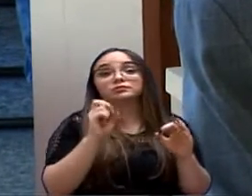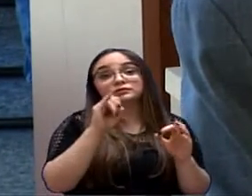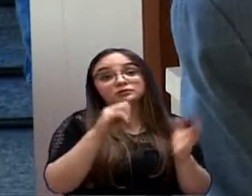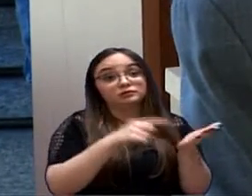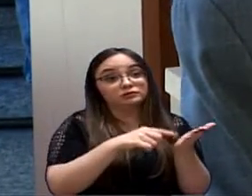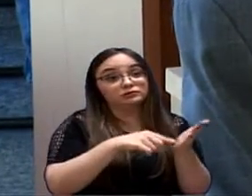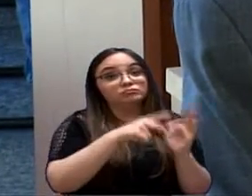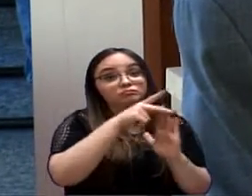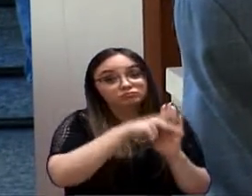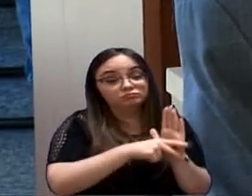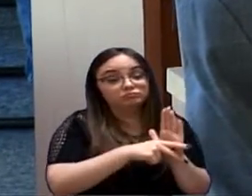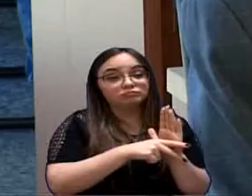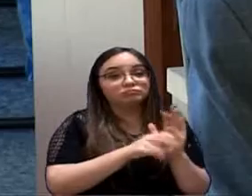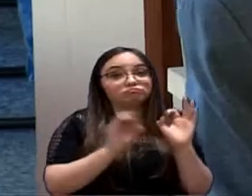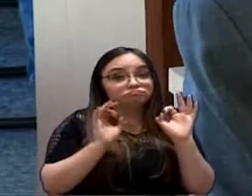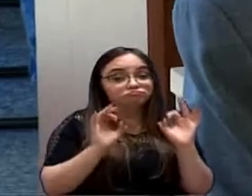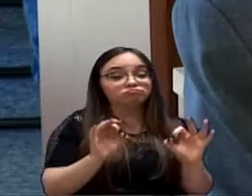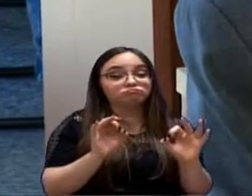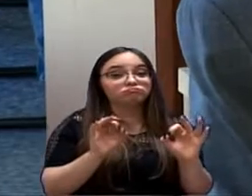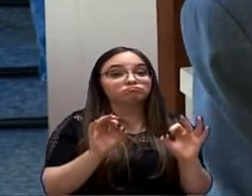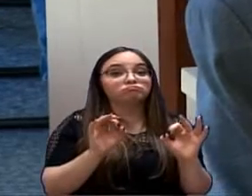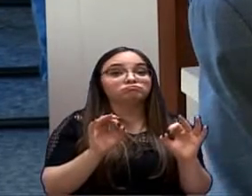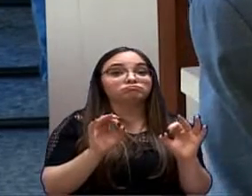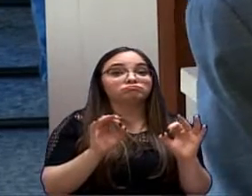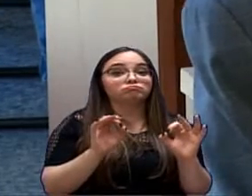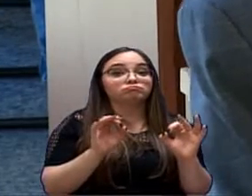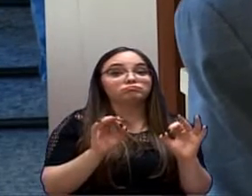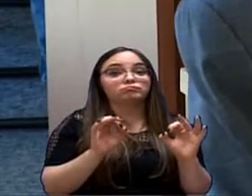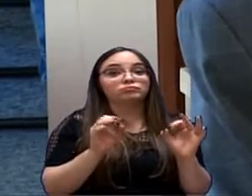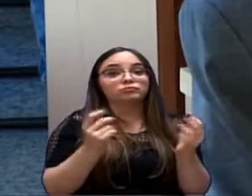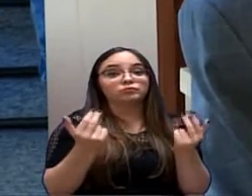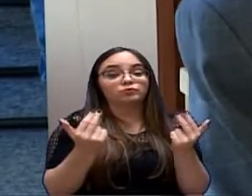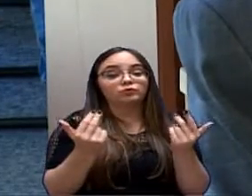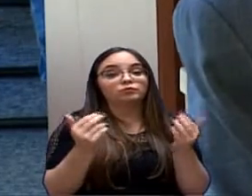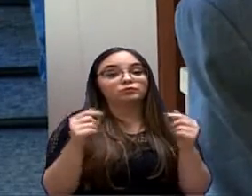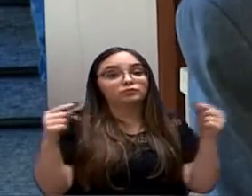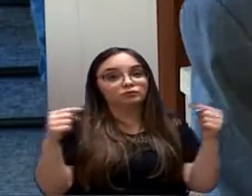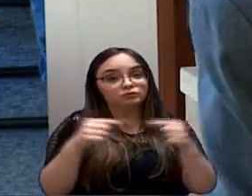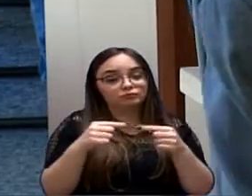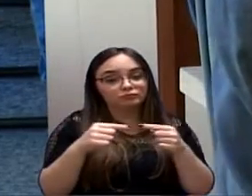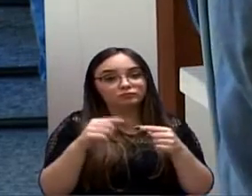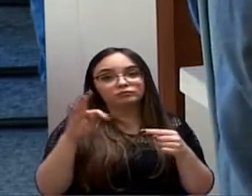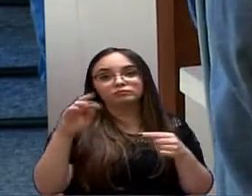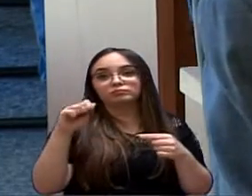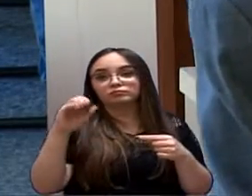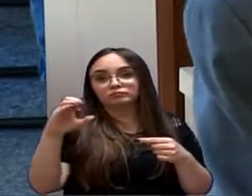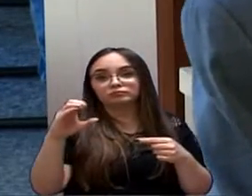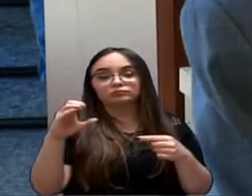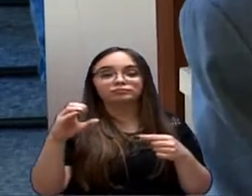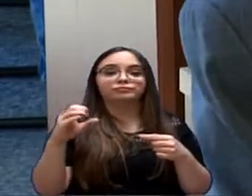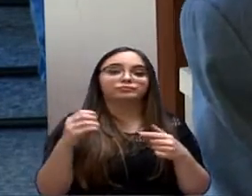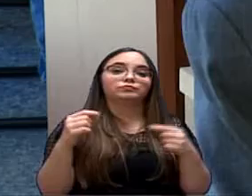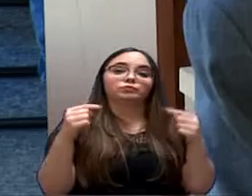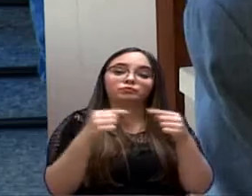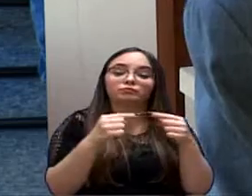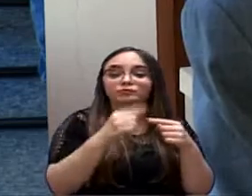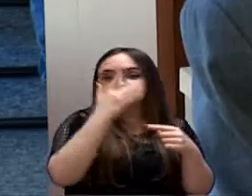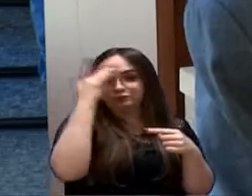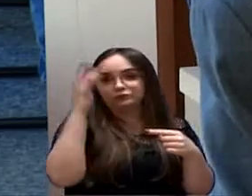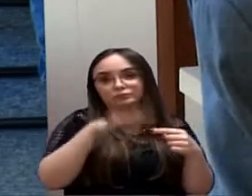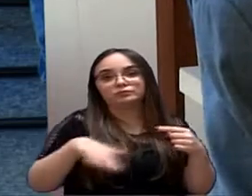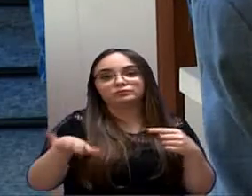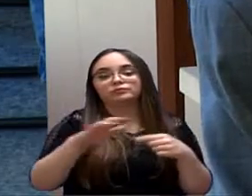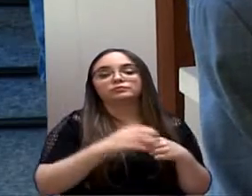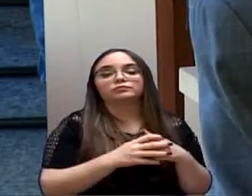seja realmente um projeto que fale com a sociedade, que fale no acordo que teve com a justiça,